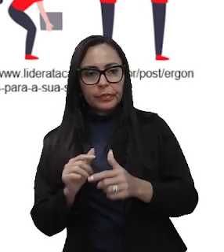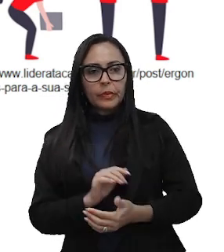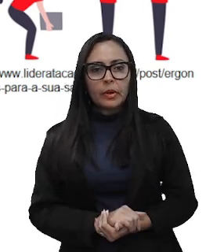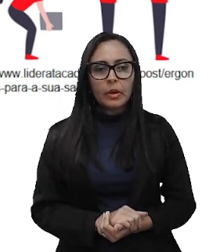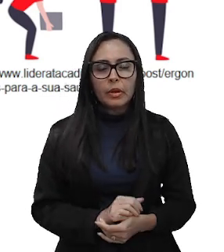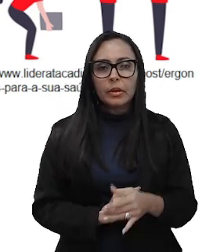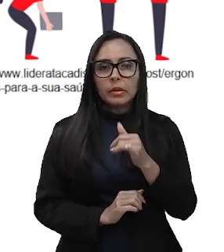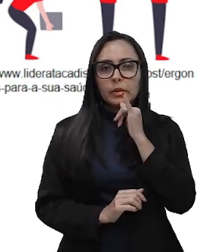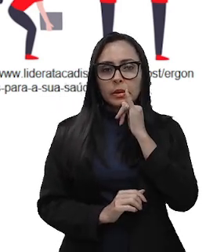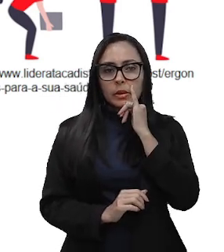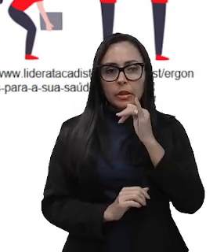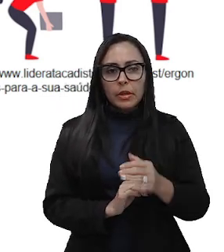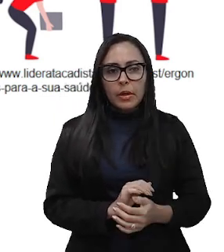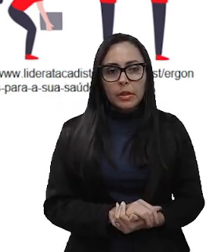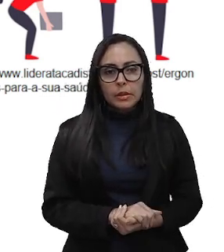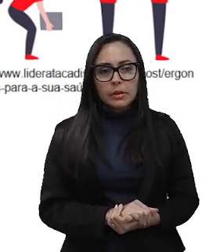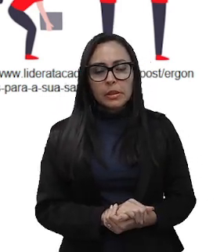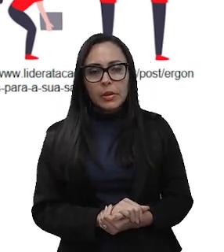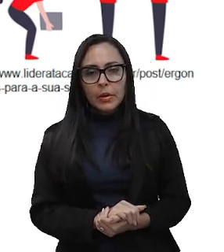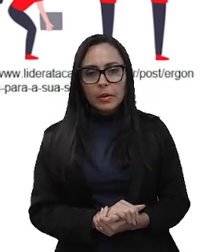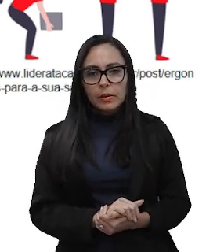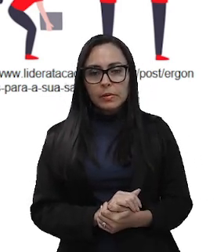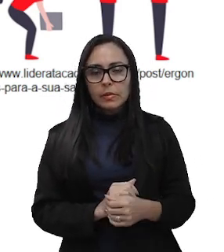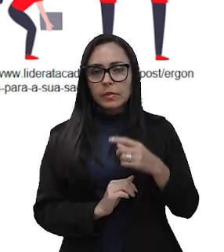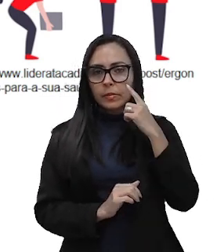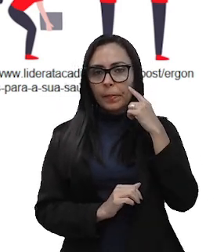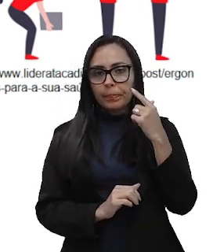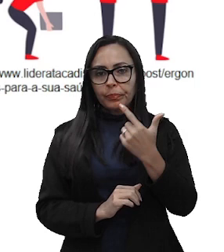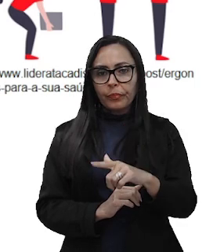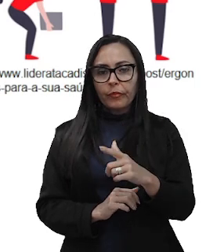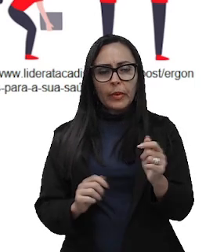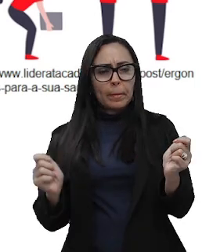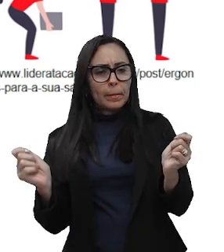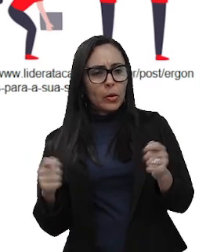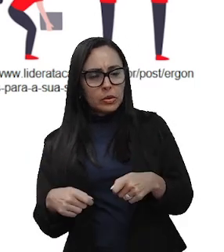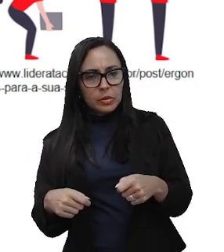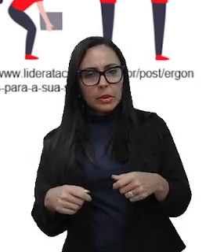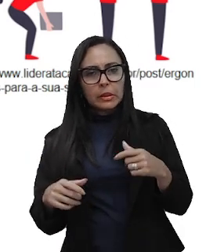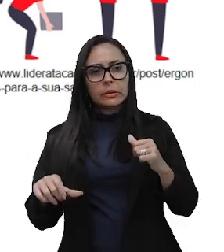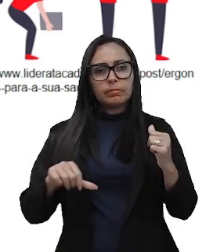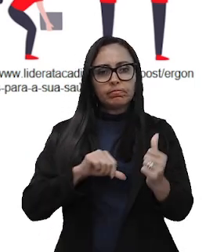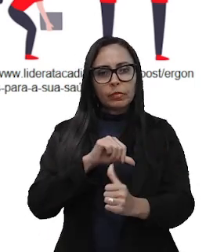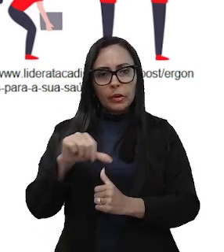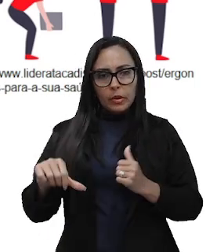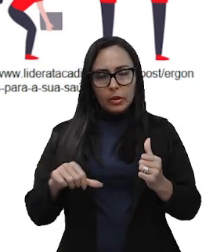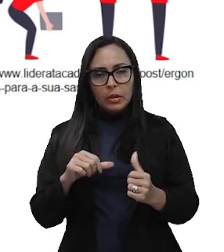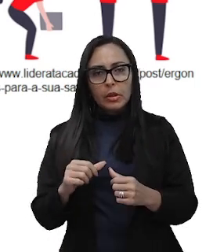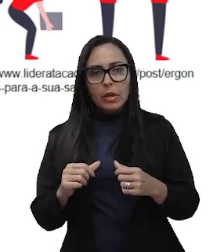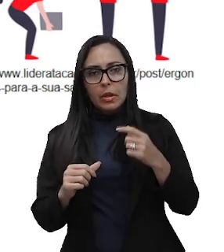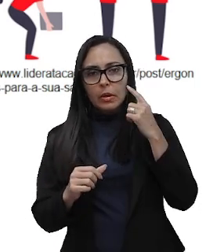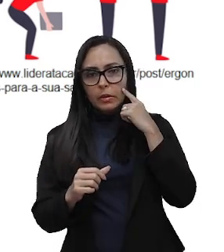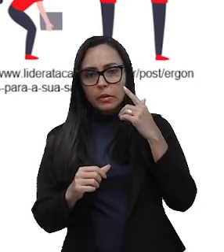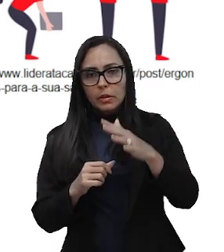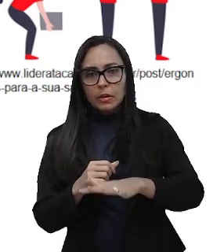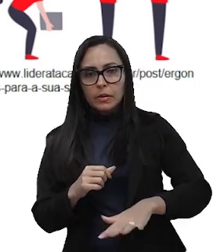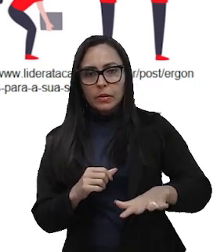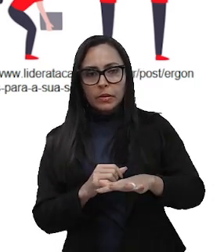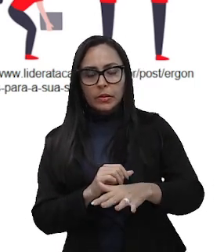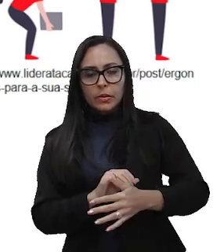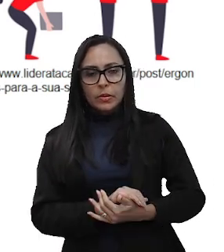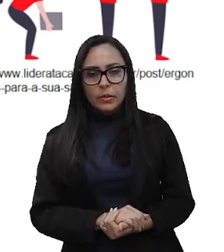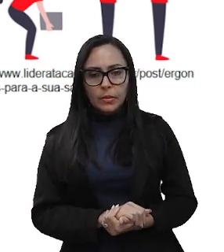por exemplo, o monitor não tiver uma possibilidade de mudança na altura da tela,